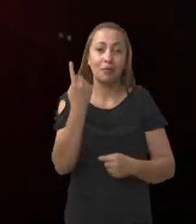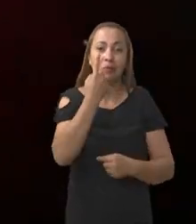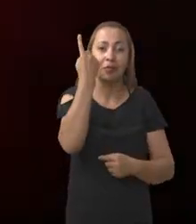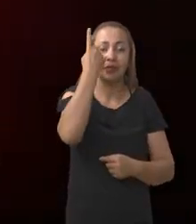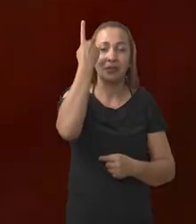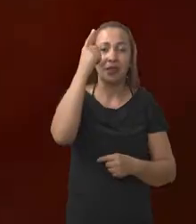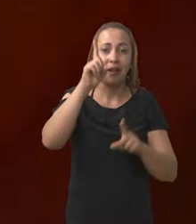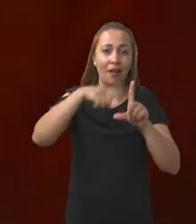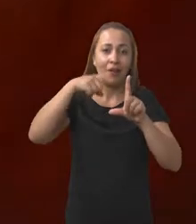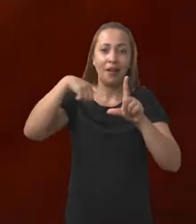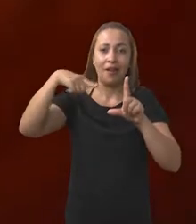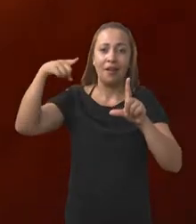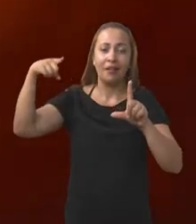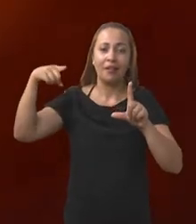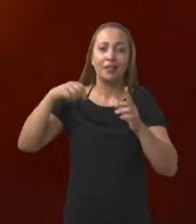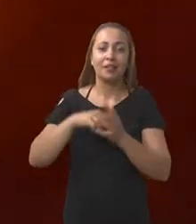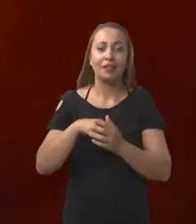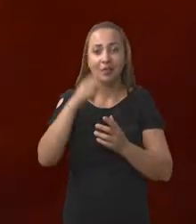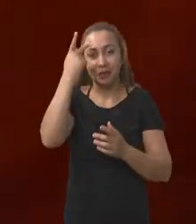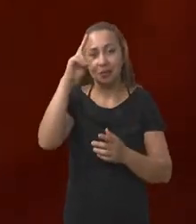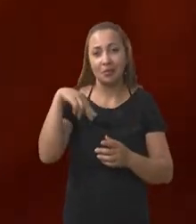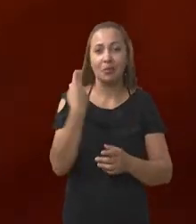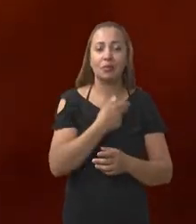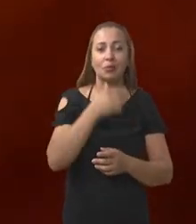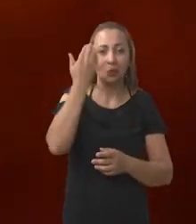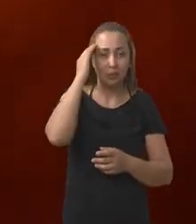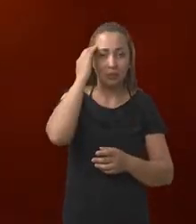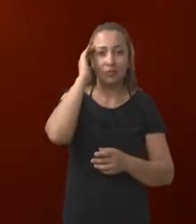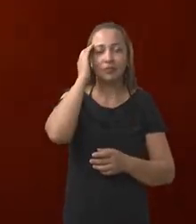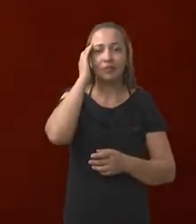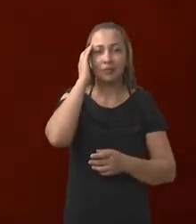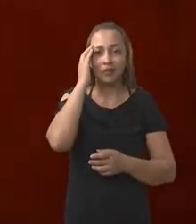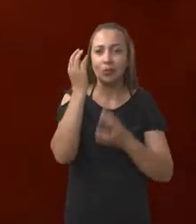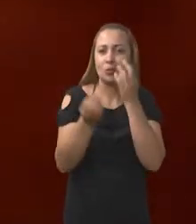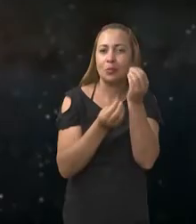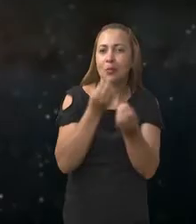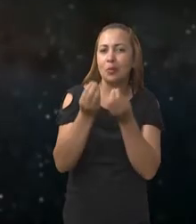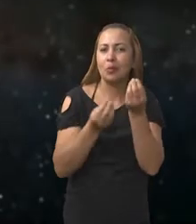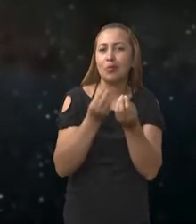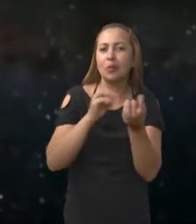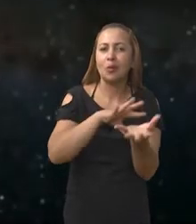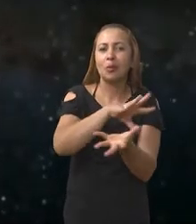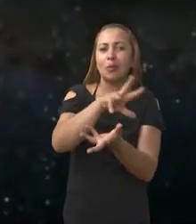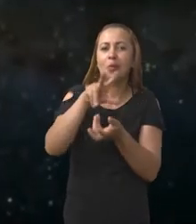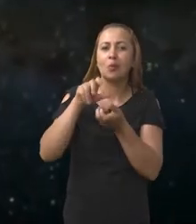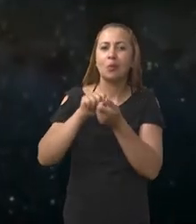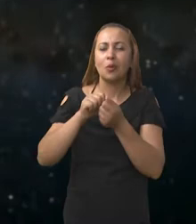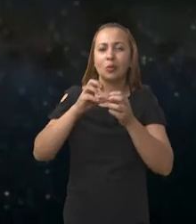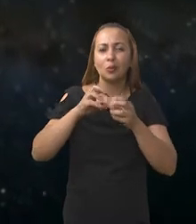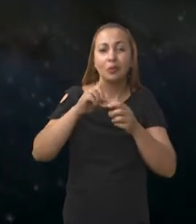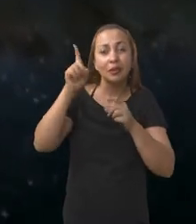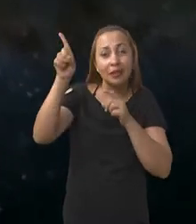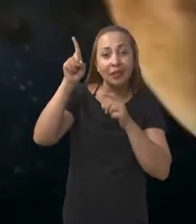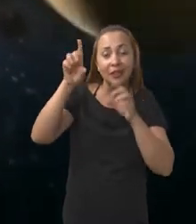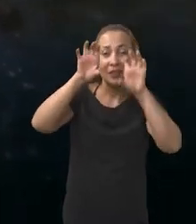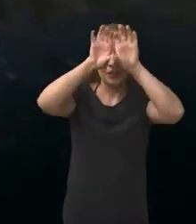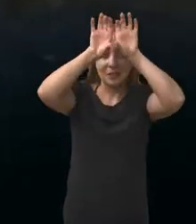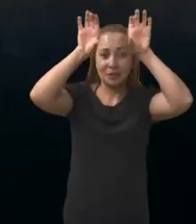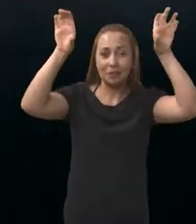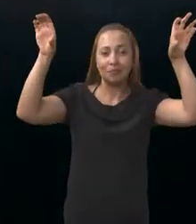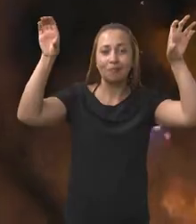aumentar as estatísticas, para nós entendermos como é que o mundo planetário lá fora